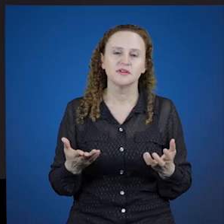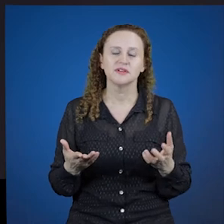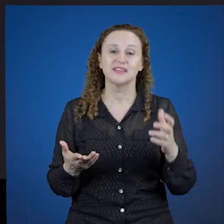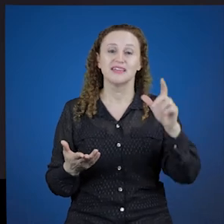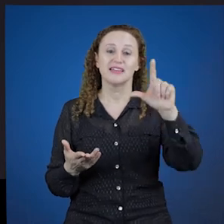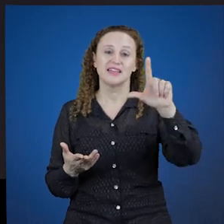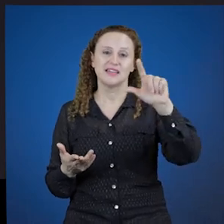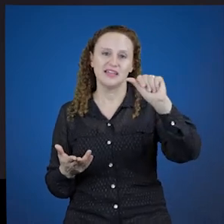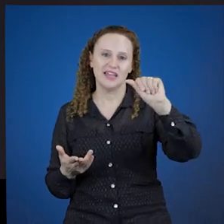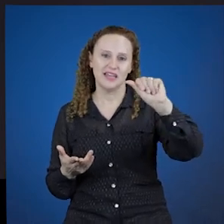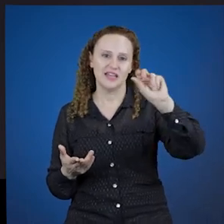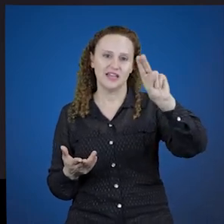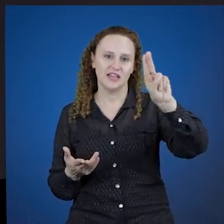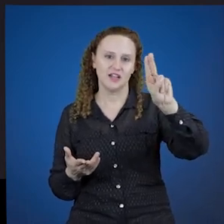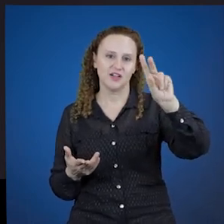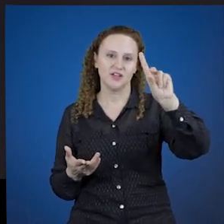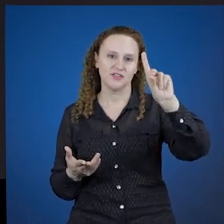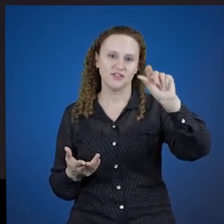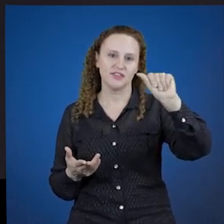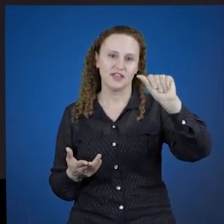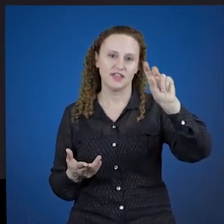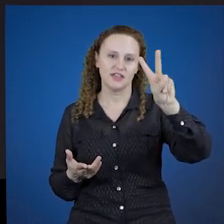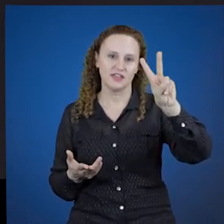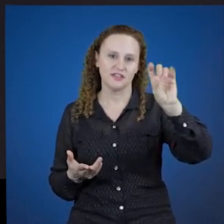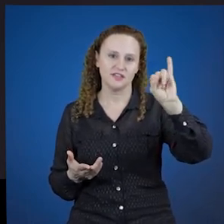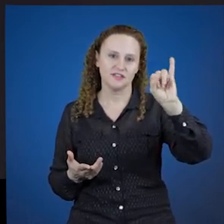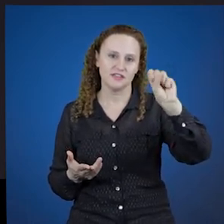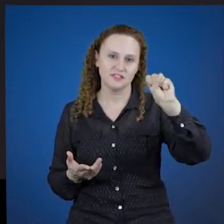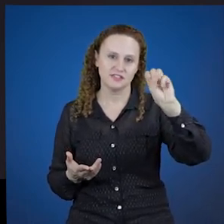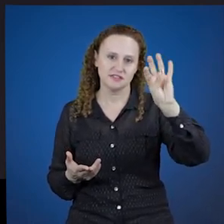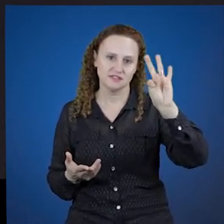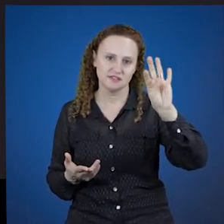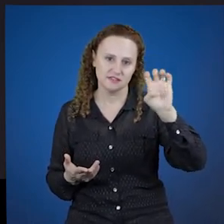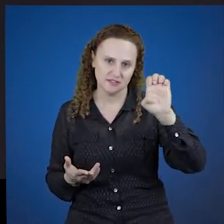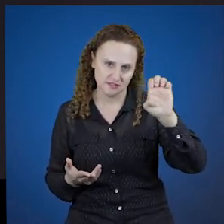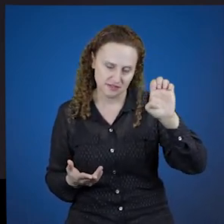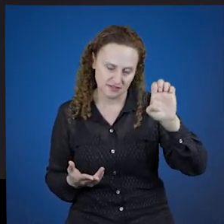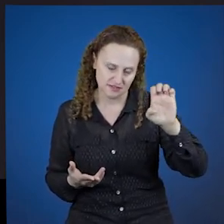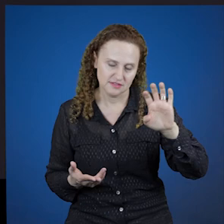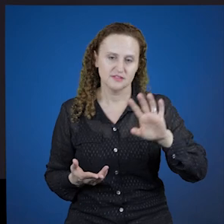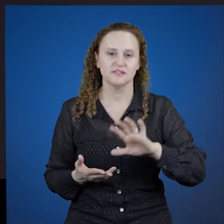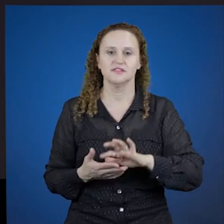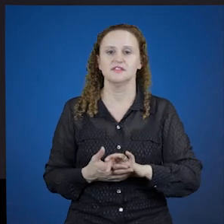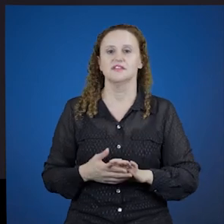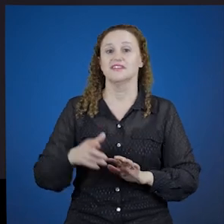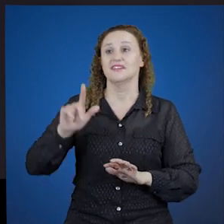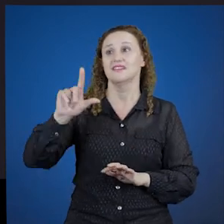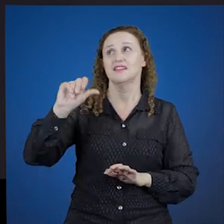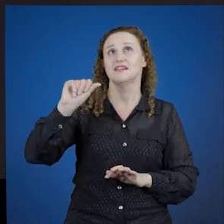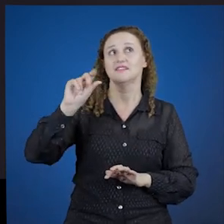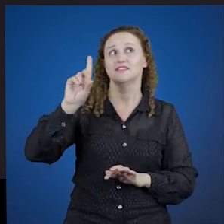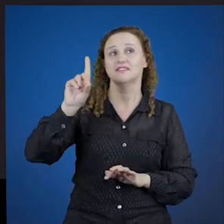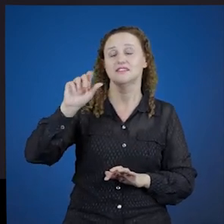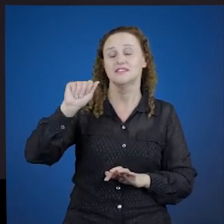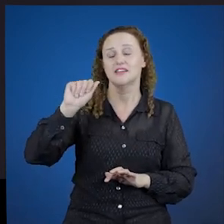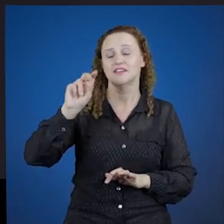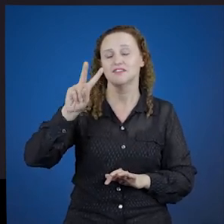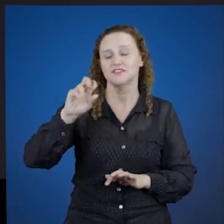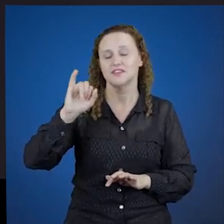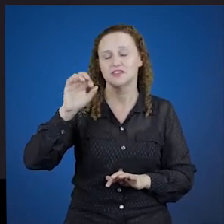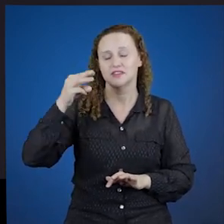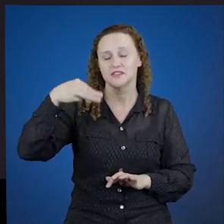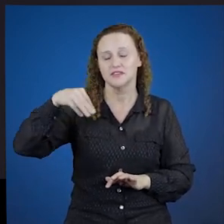laudave, laudaviste, laudavite, laudavimos,